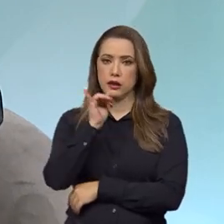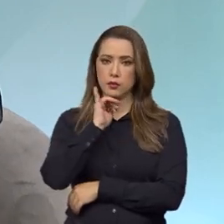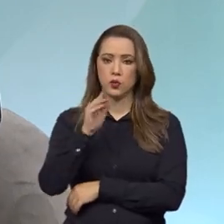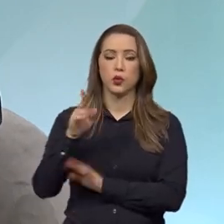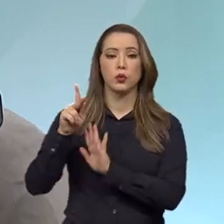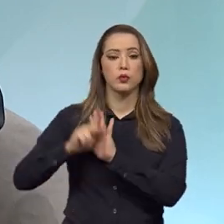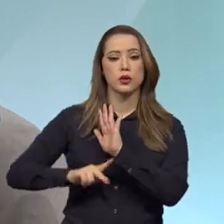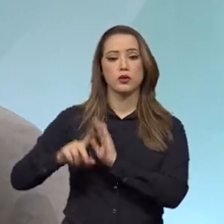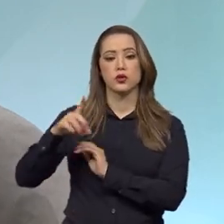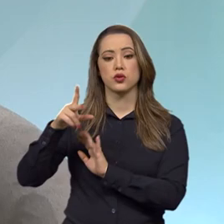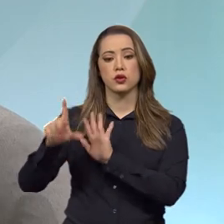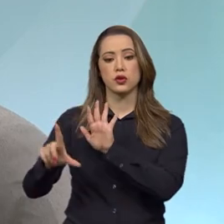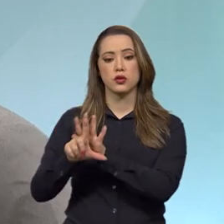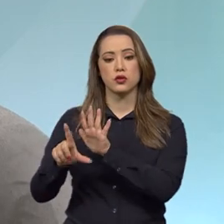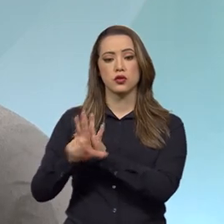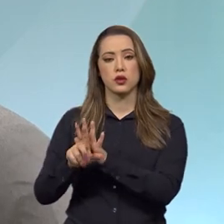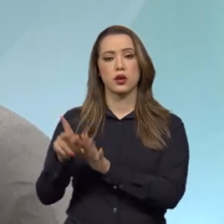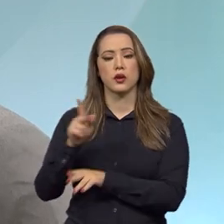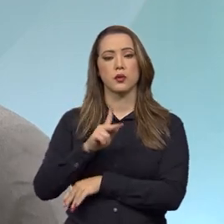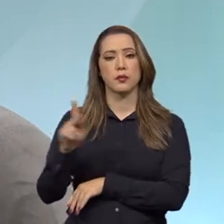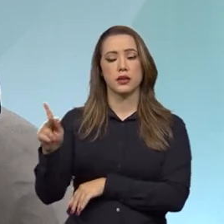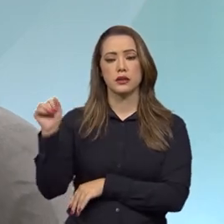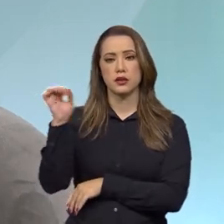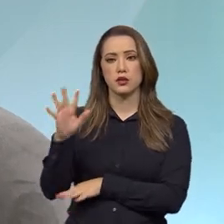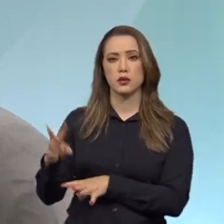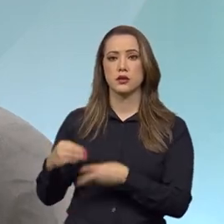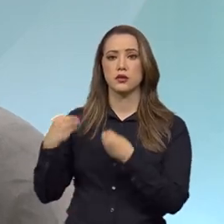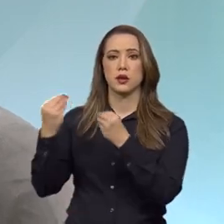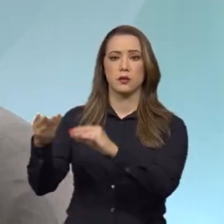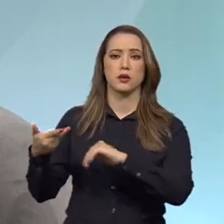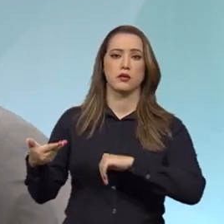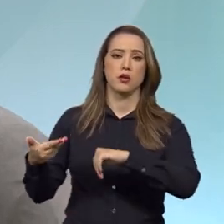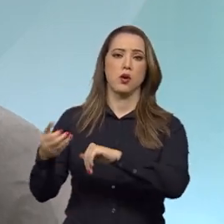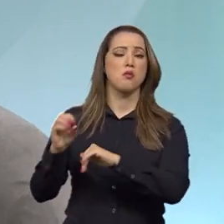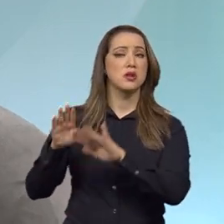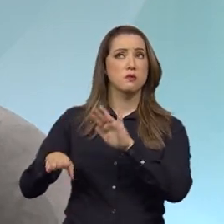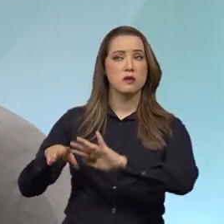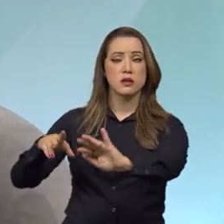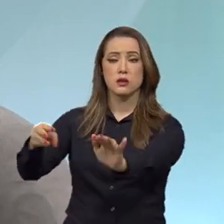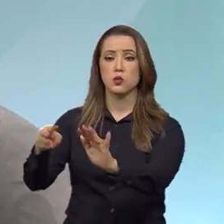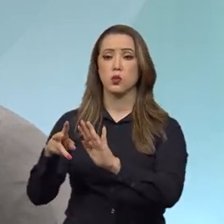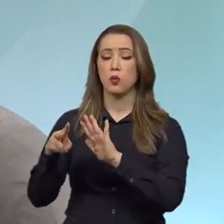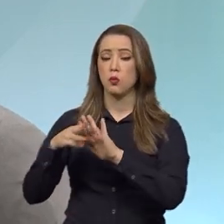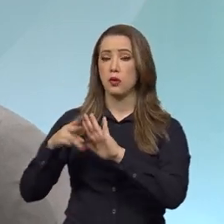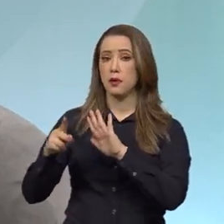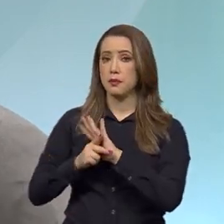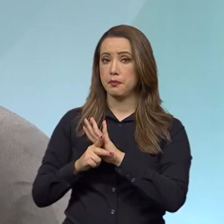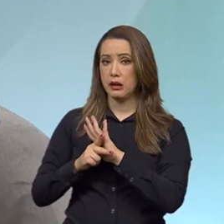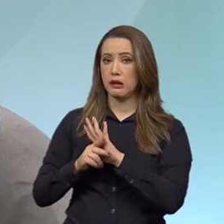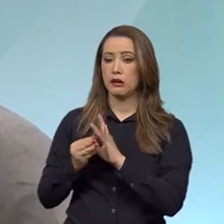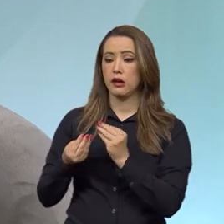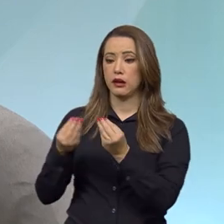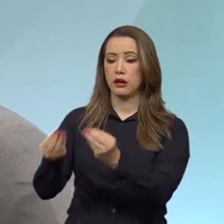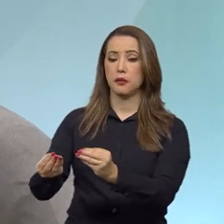lei que o presidente da república encaminha ao Congresso Nacional, ou mesmo a medida provisória que é encaminhada ao Congresso Nacional, passa por um advogado